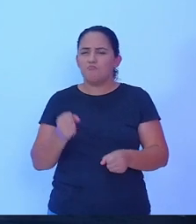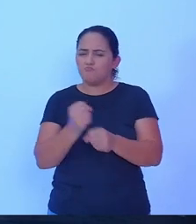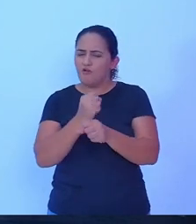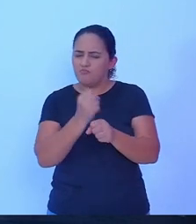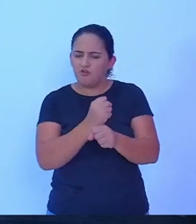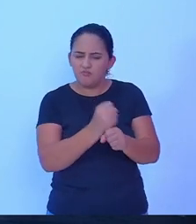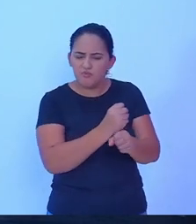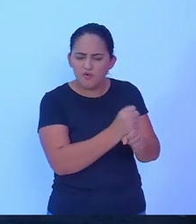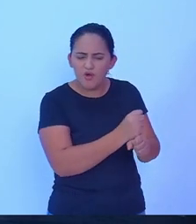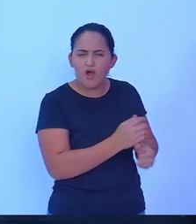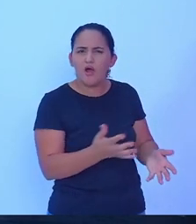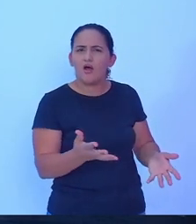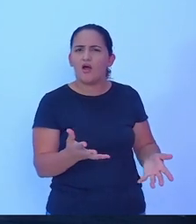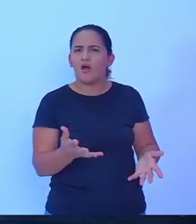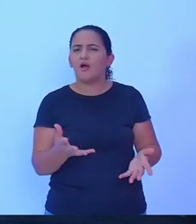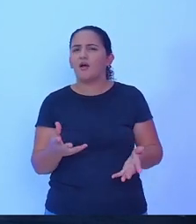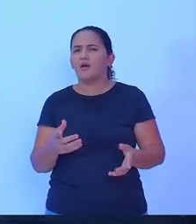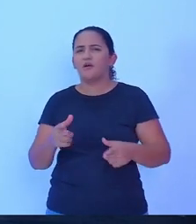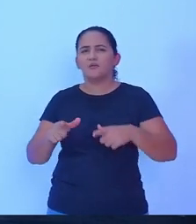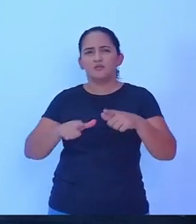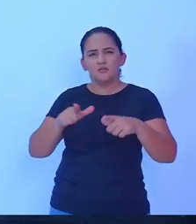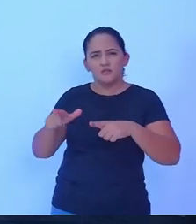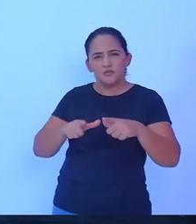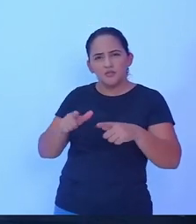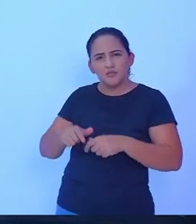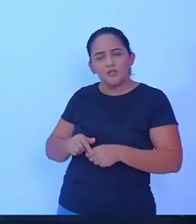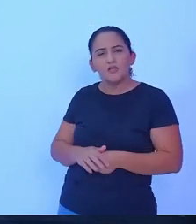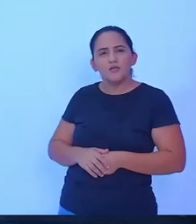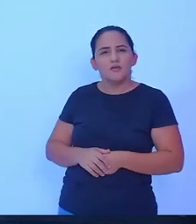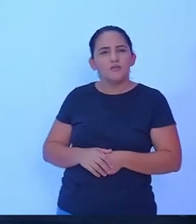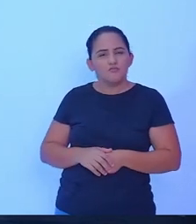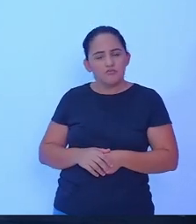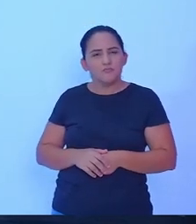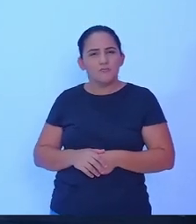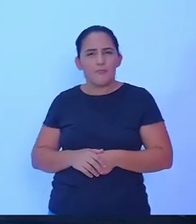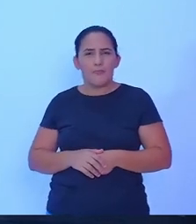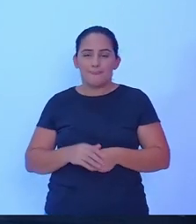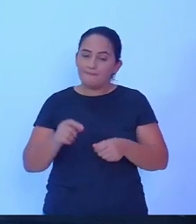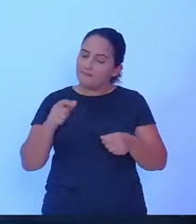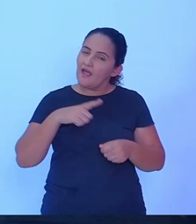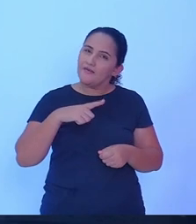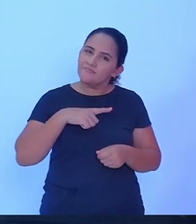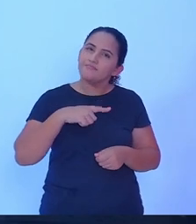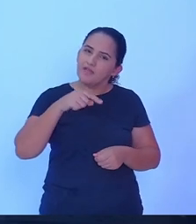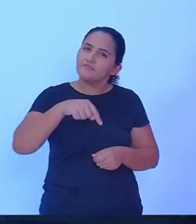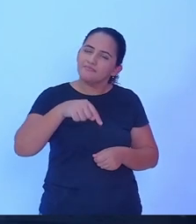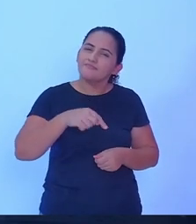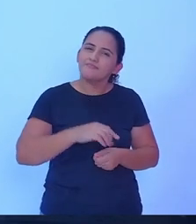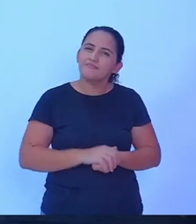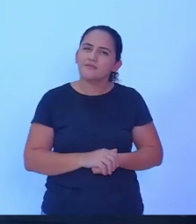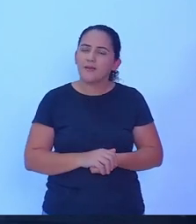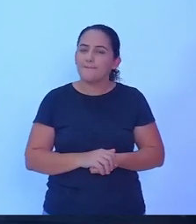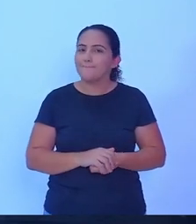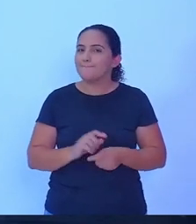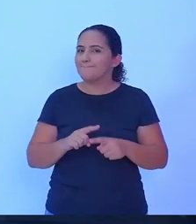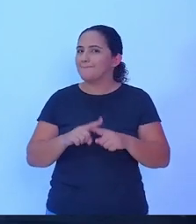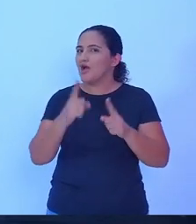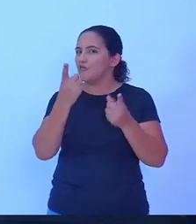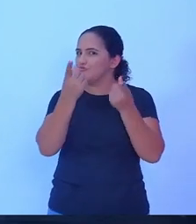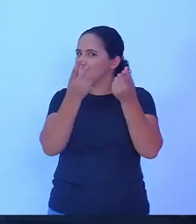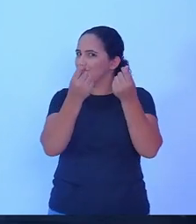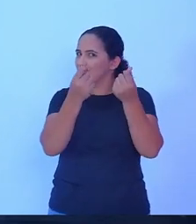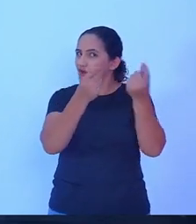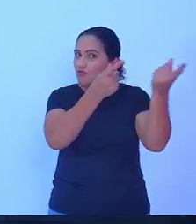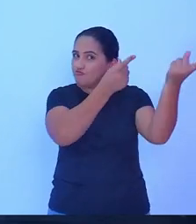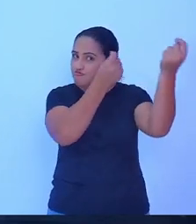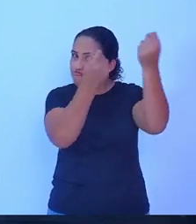obras e no qual são obras aqui, seu Lucindo, como o senhor falou, de emendas federais, dinheiros, recursos